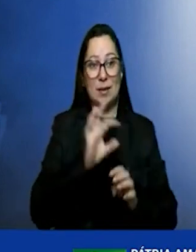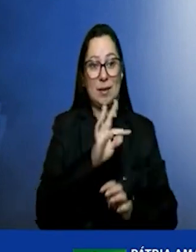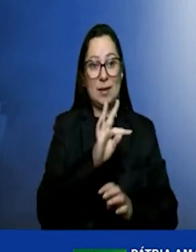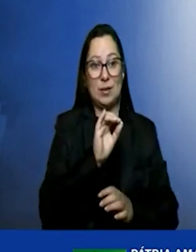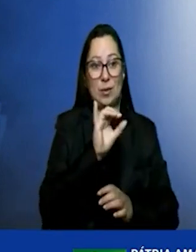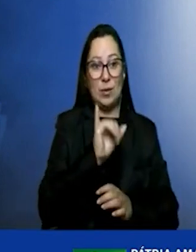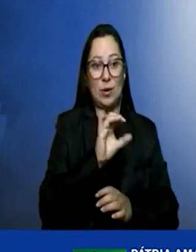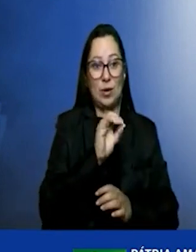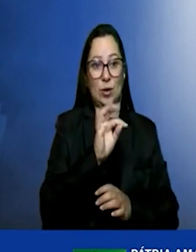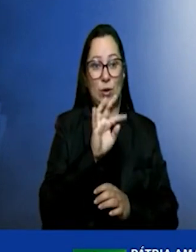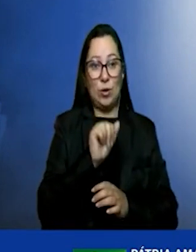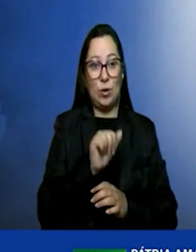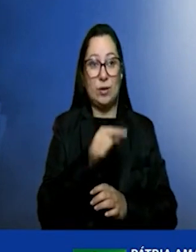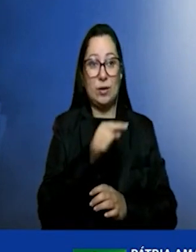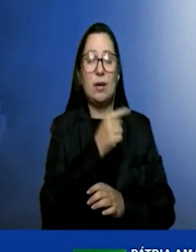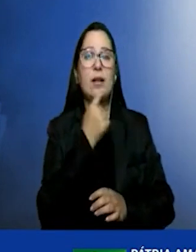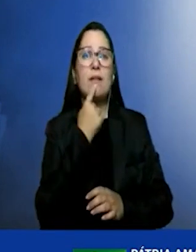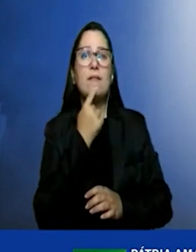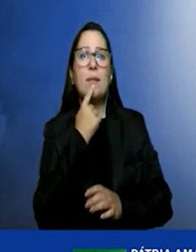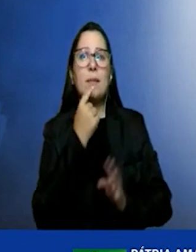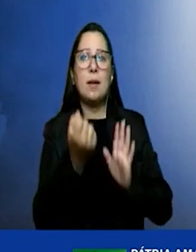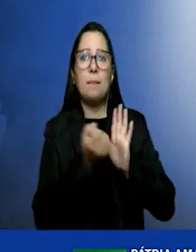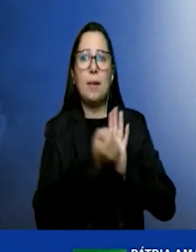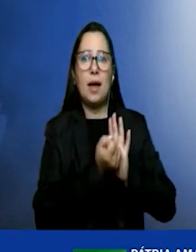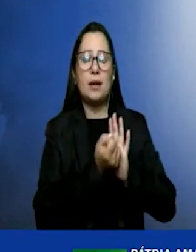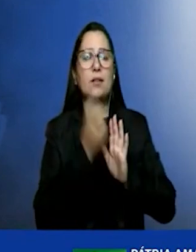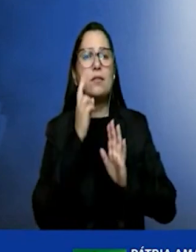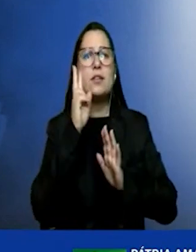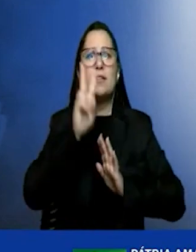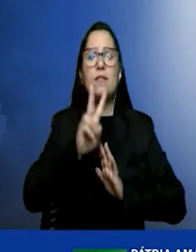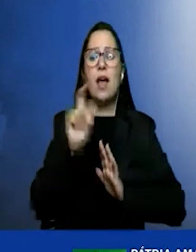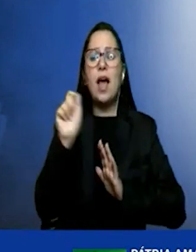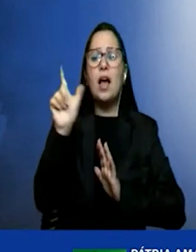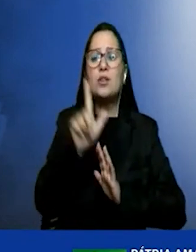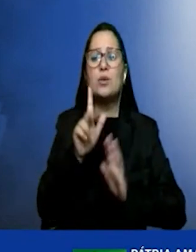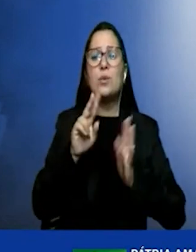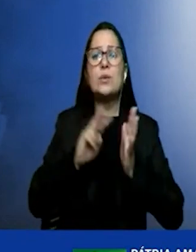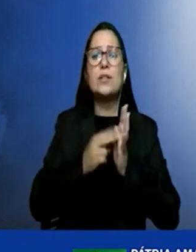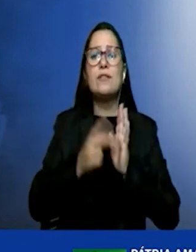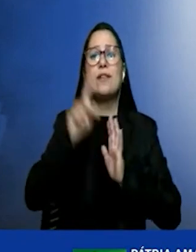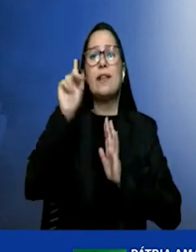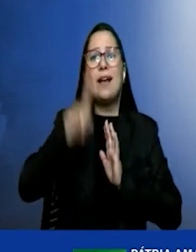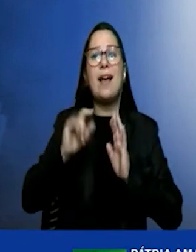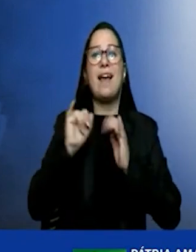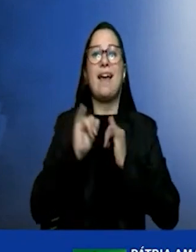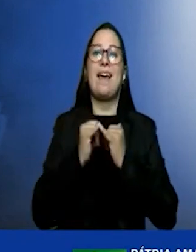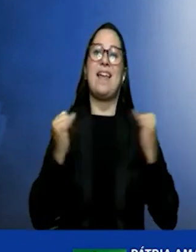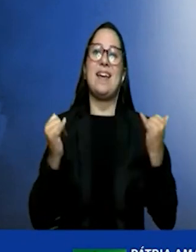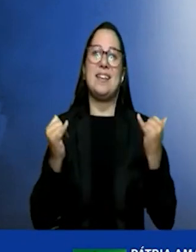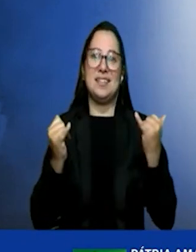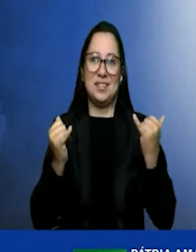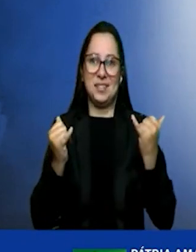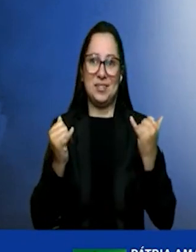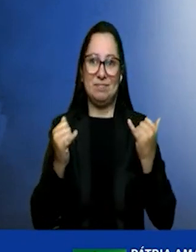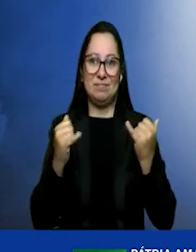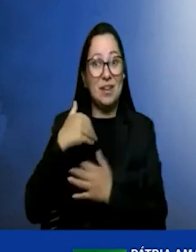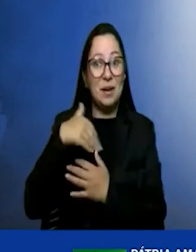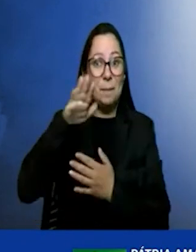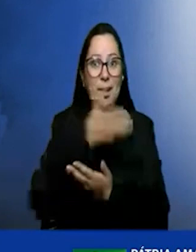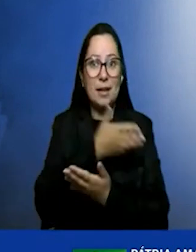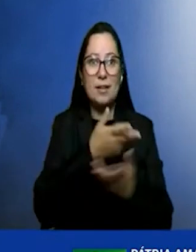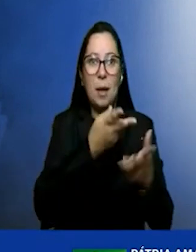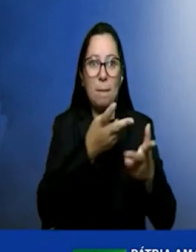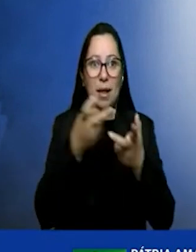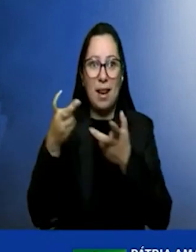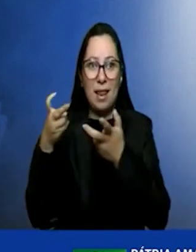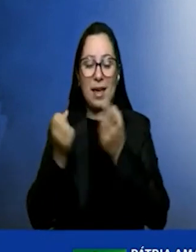Toyota é vermelho. Quando vocês veem esse logo azul nos veículos, significa que o veículo é eletrificado. E, cada vez mais, vocês veem esses veículos